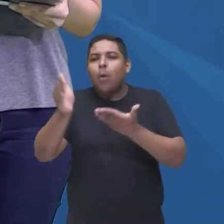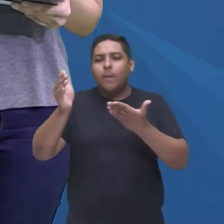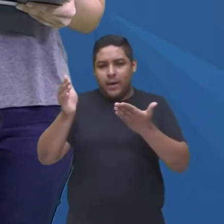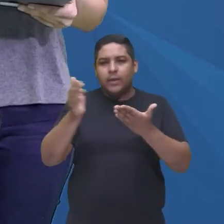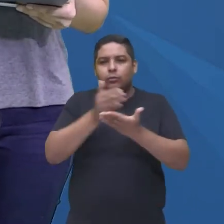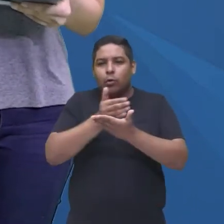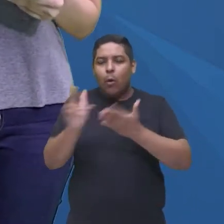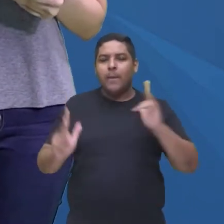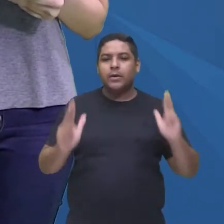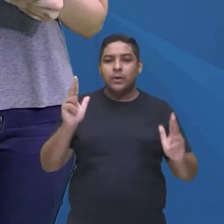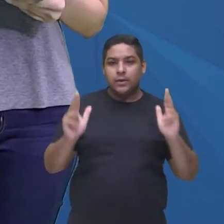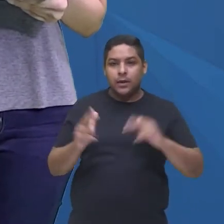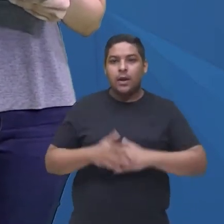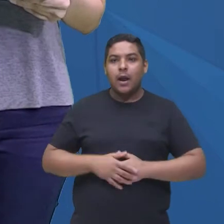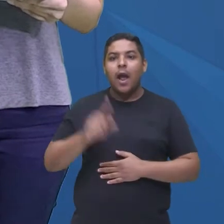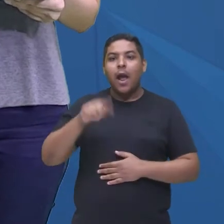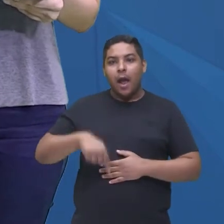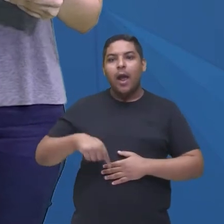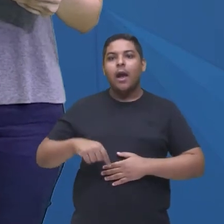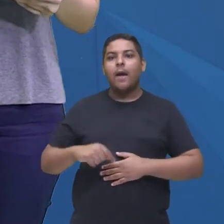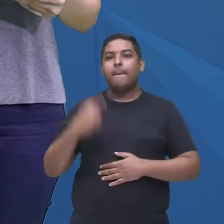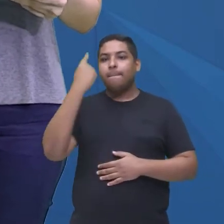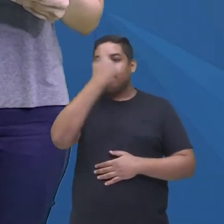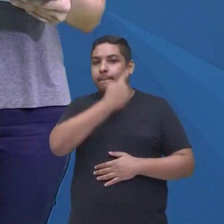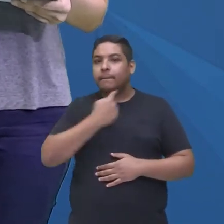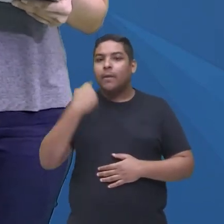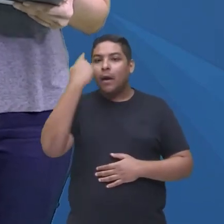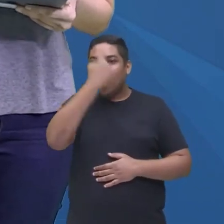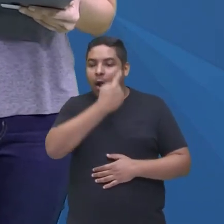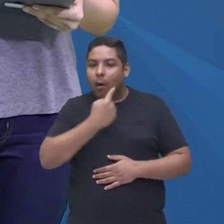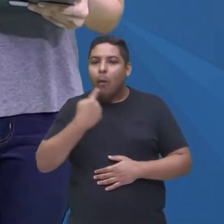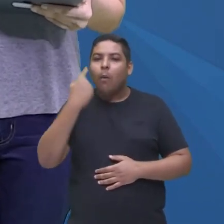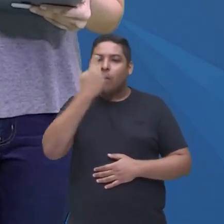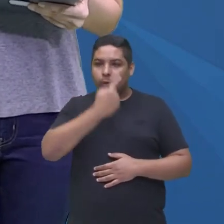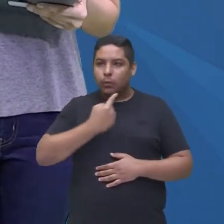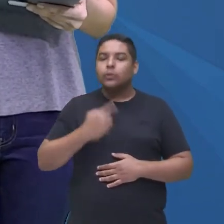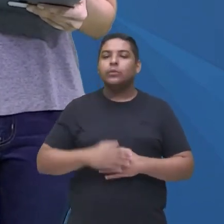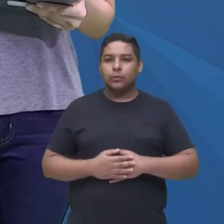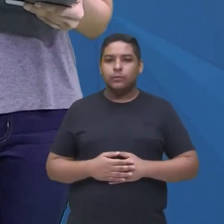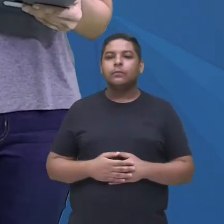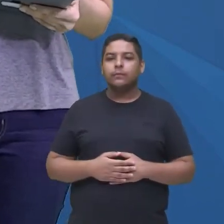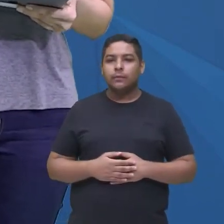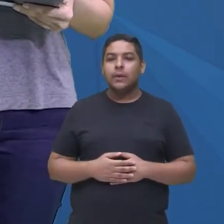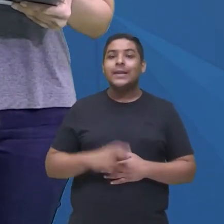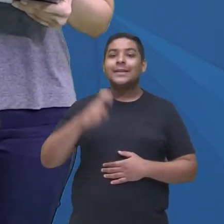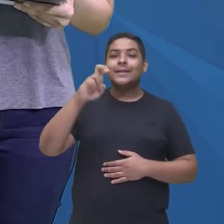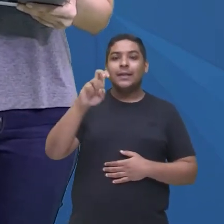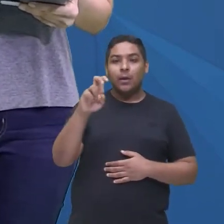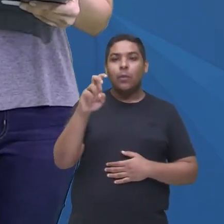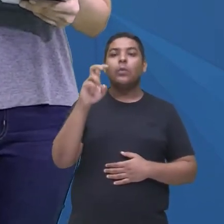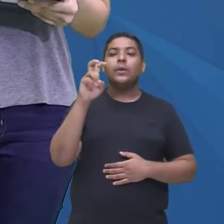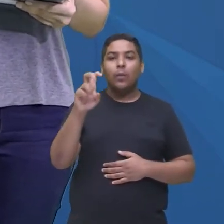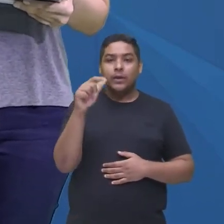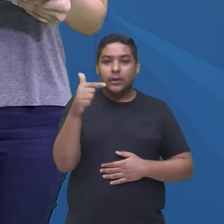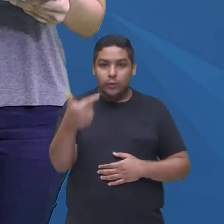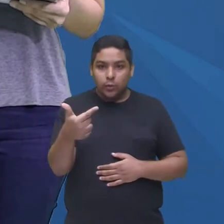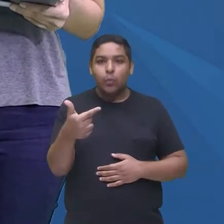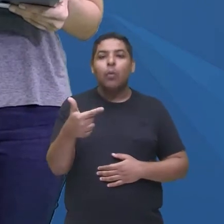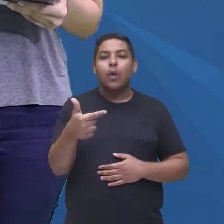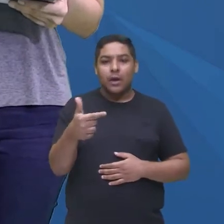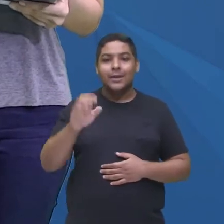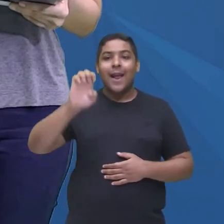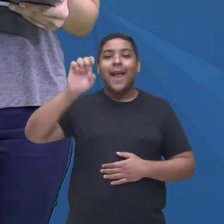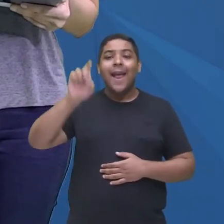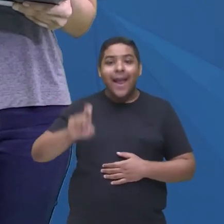assistir, são exibidos os rostos, né, o rosto, a face, de 52 ex-detentas reais,